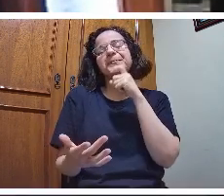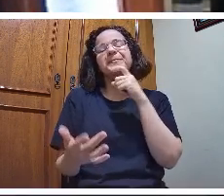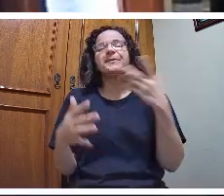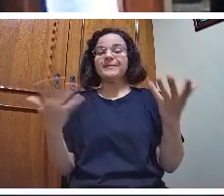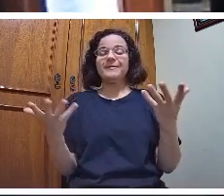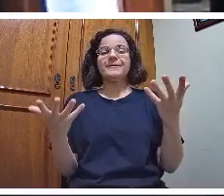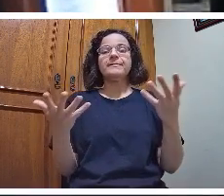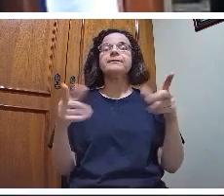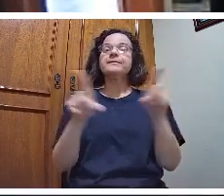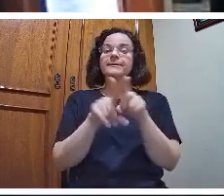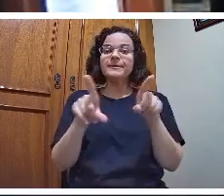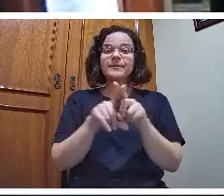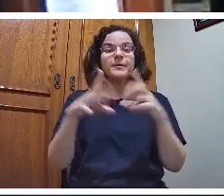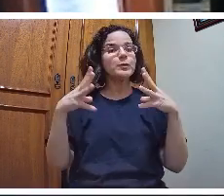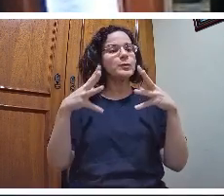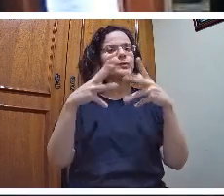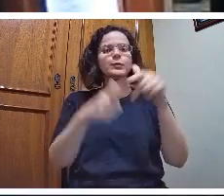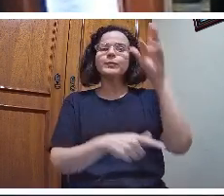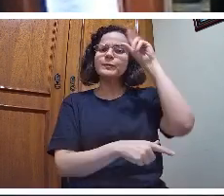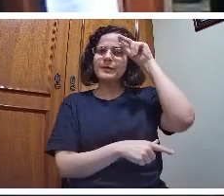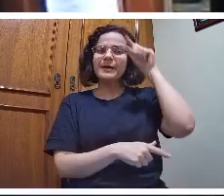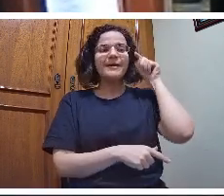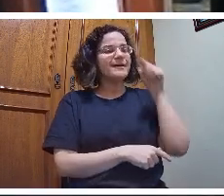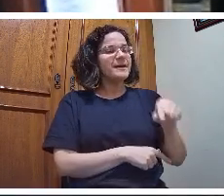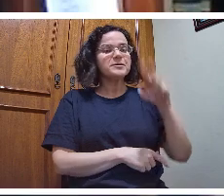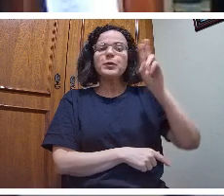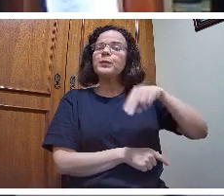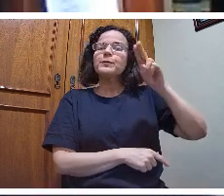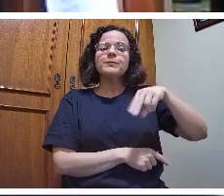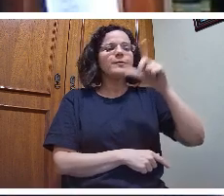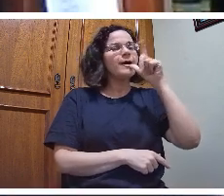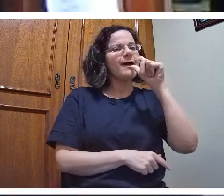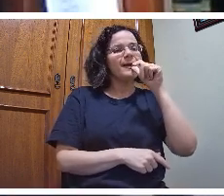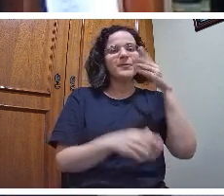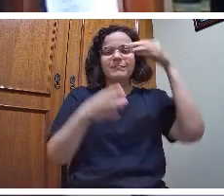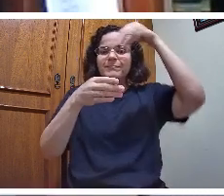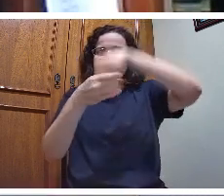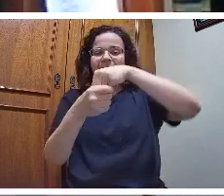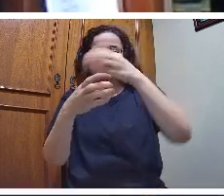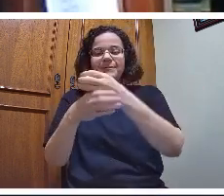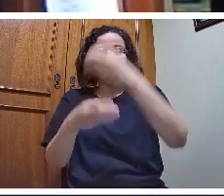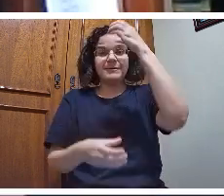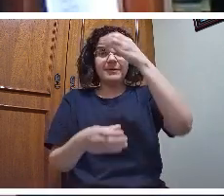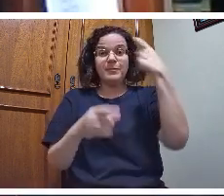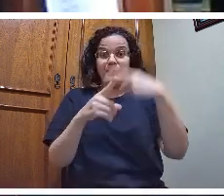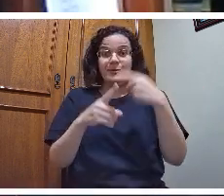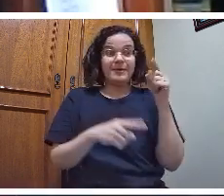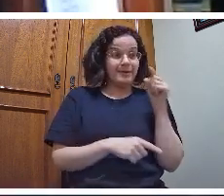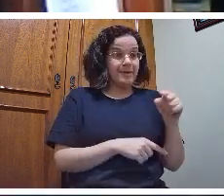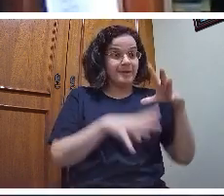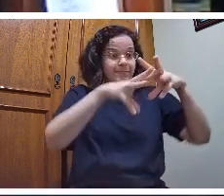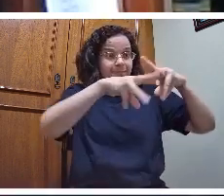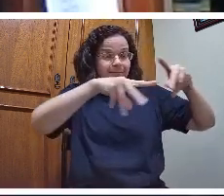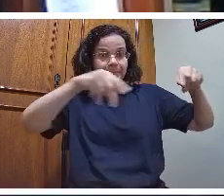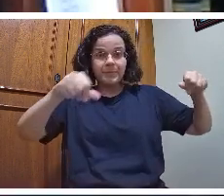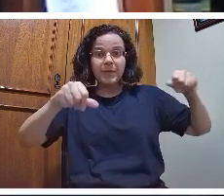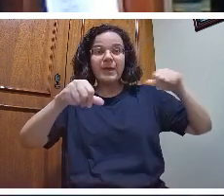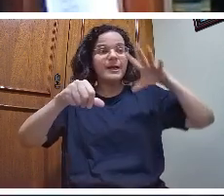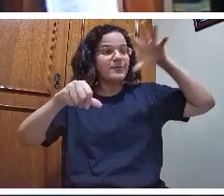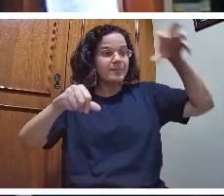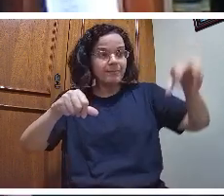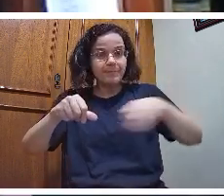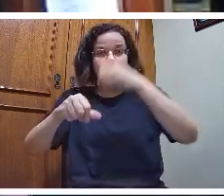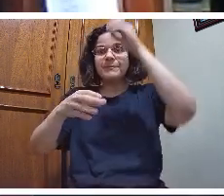histórica, esta água nunca esteve aqui dentro. Ela estava na terra, foi captada, envasada, então aqui dentro tem trabalho humano.